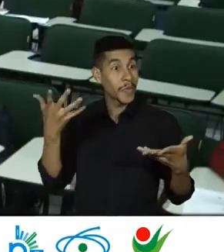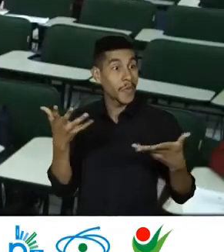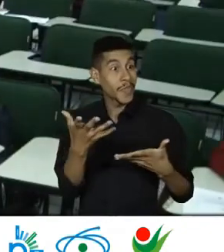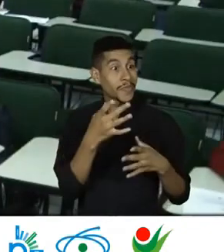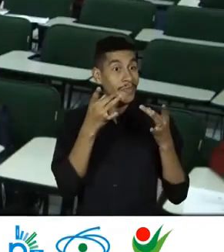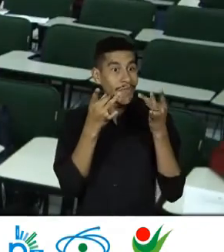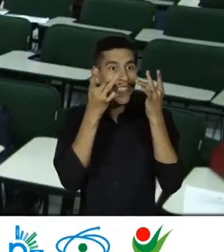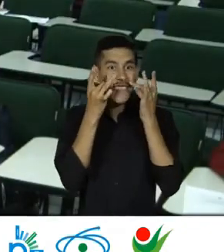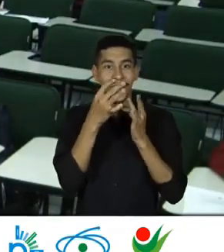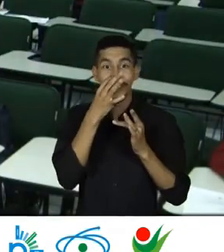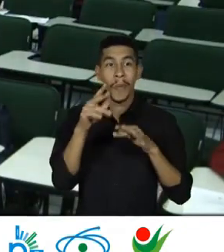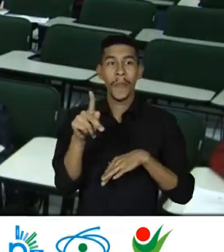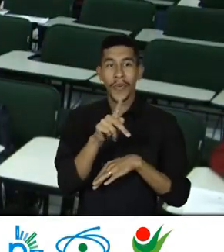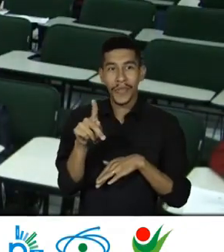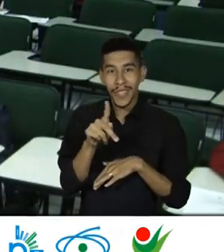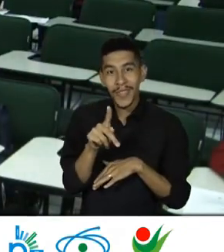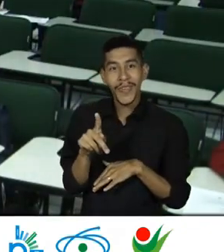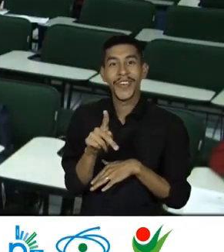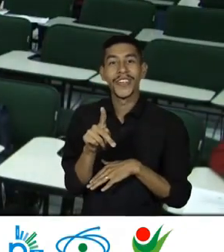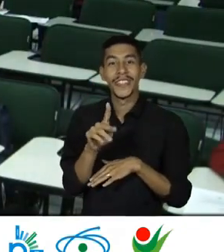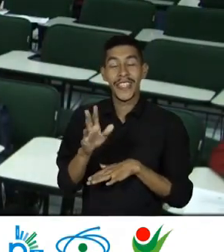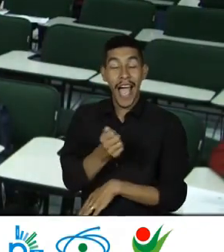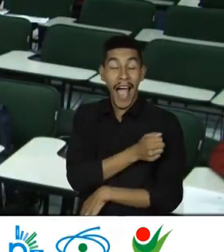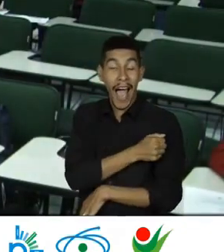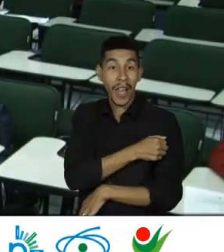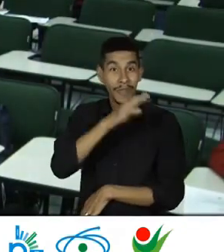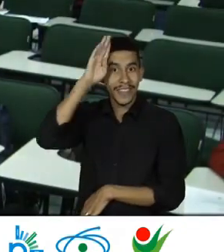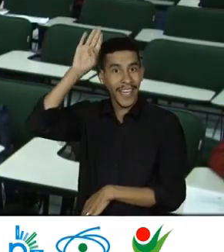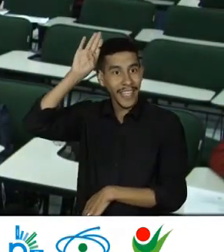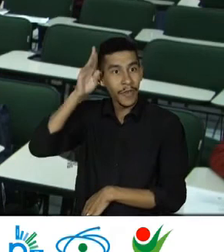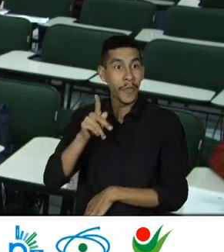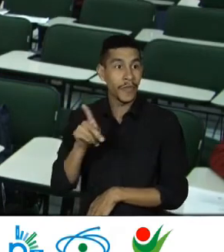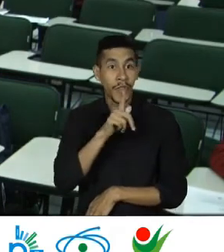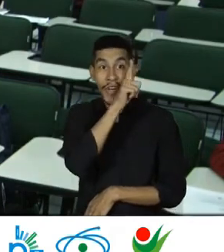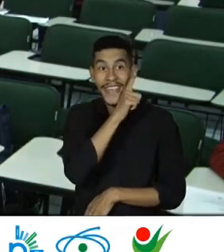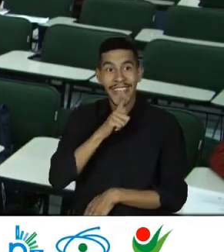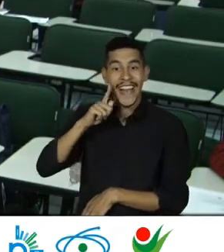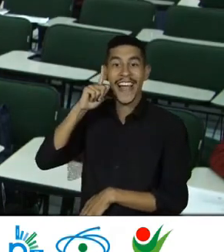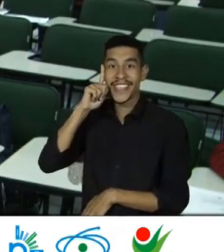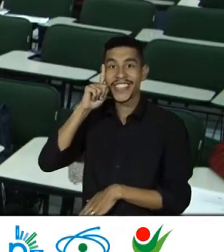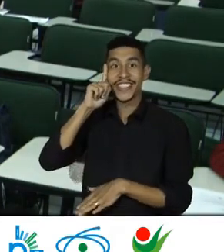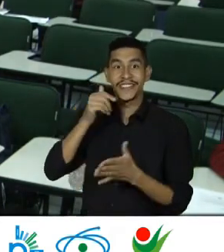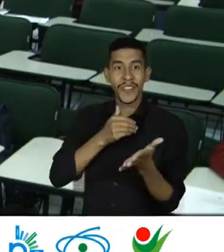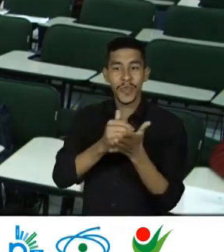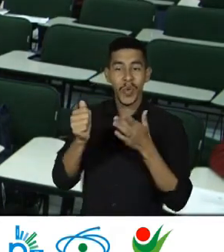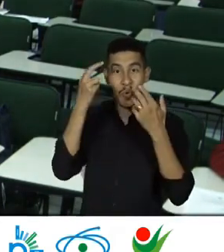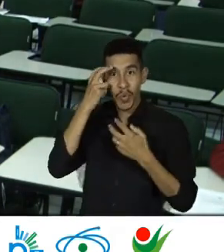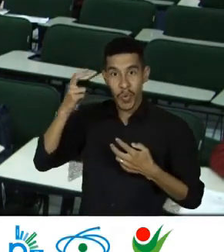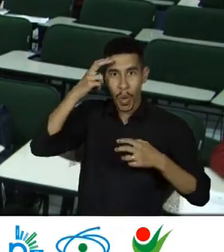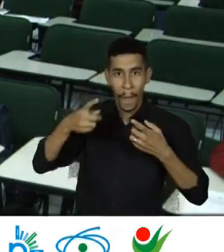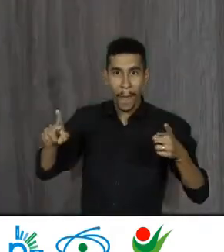Conosco Professores E os nossos Estudantes Também Professor Gladir Que fez a abertura Cultural Obrigada